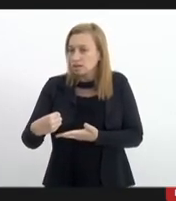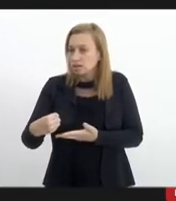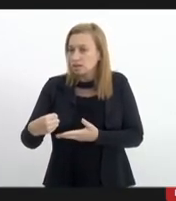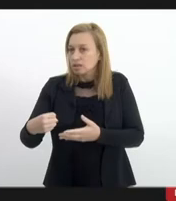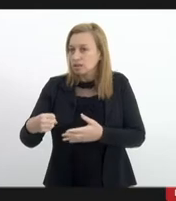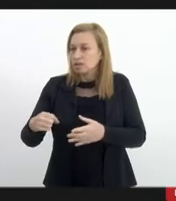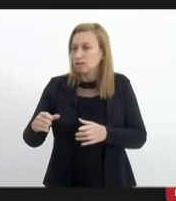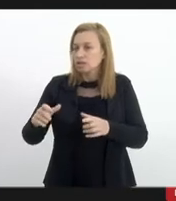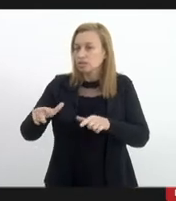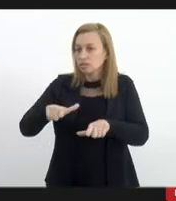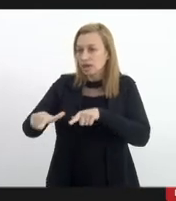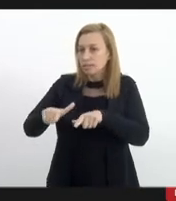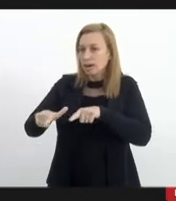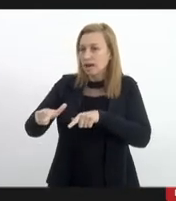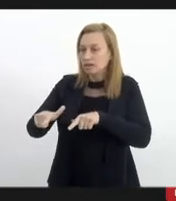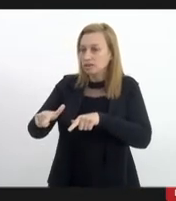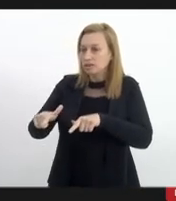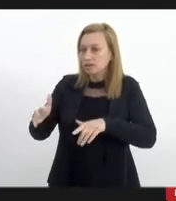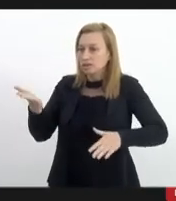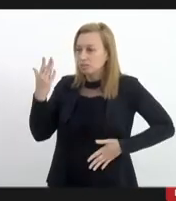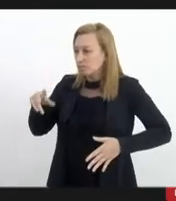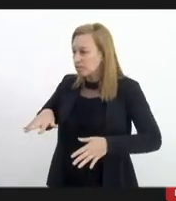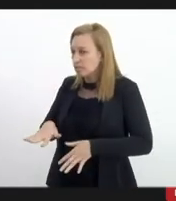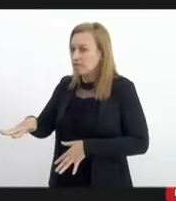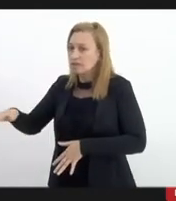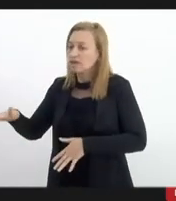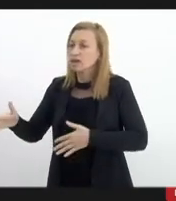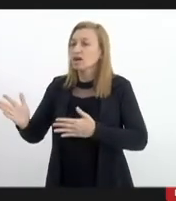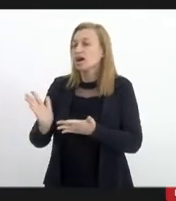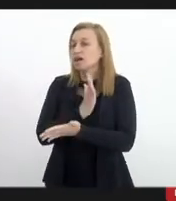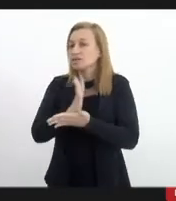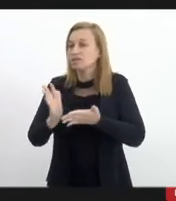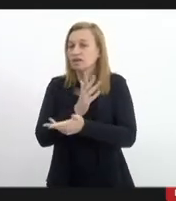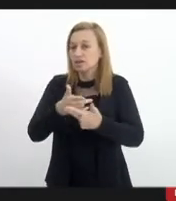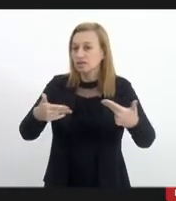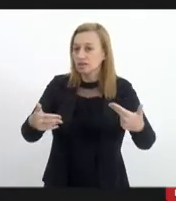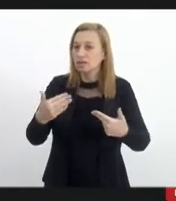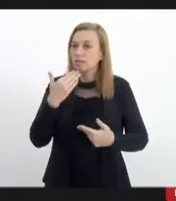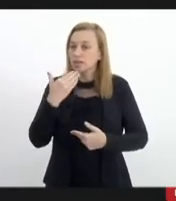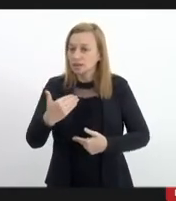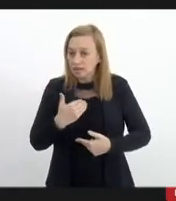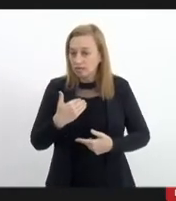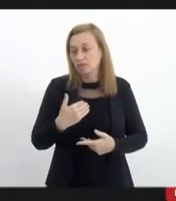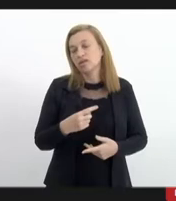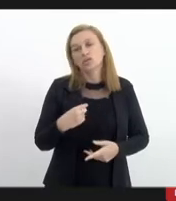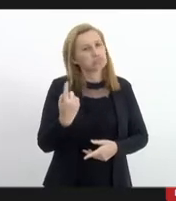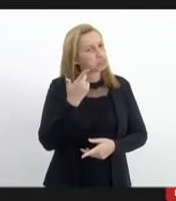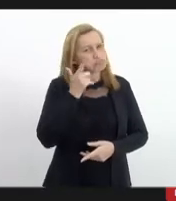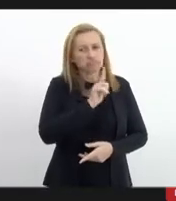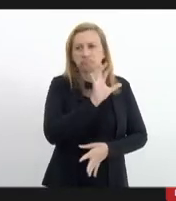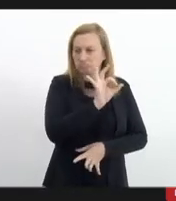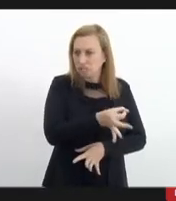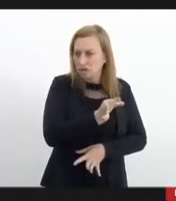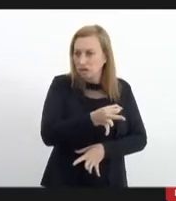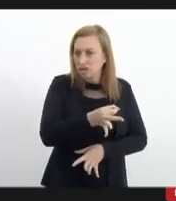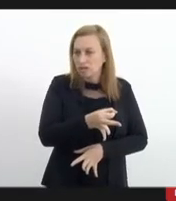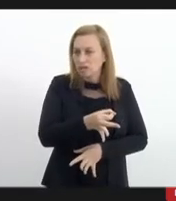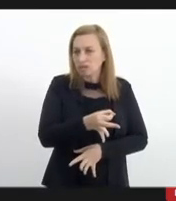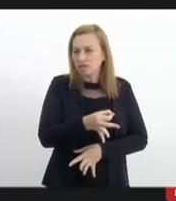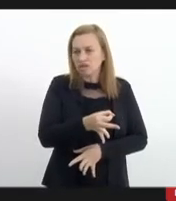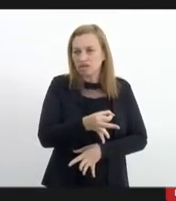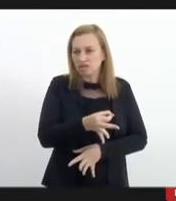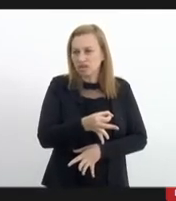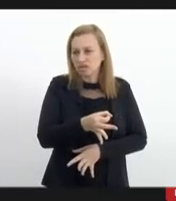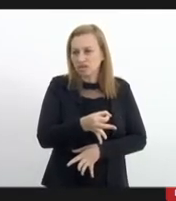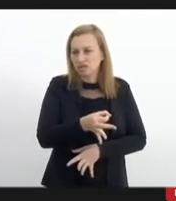isso já foi várias vezes solicitado ao meu gabinete a gente não consegue óbvio né então expõe